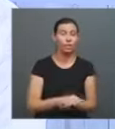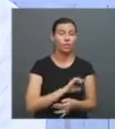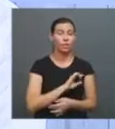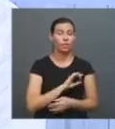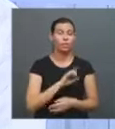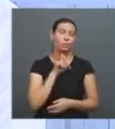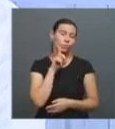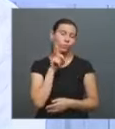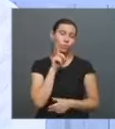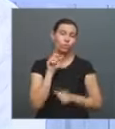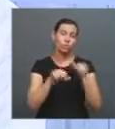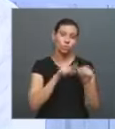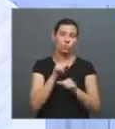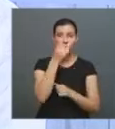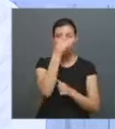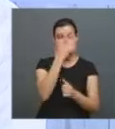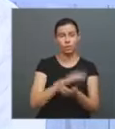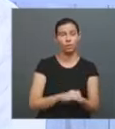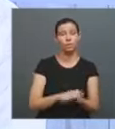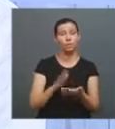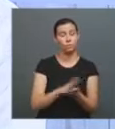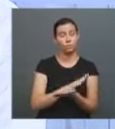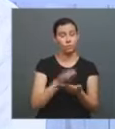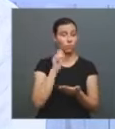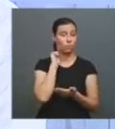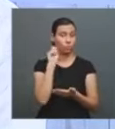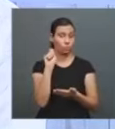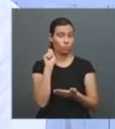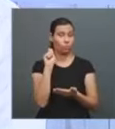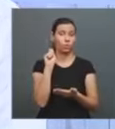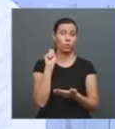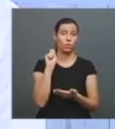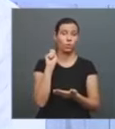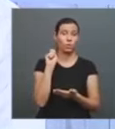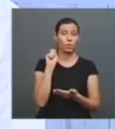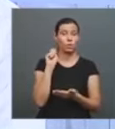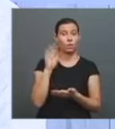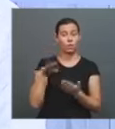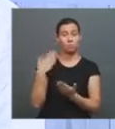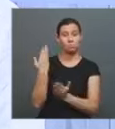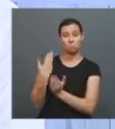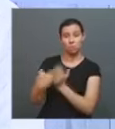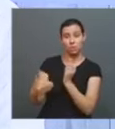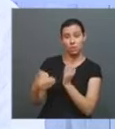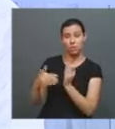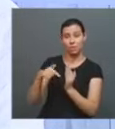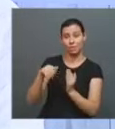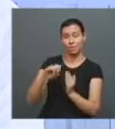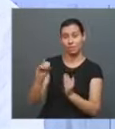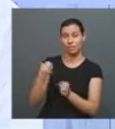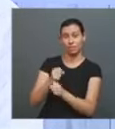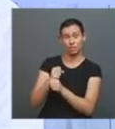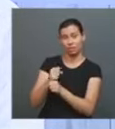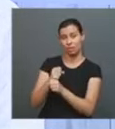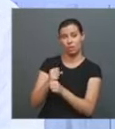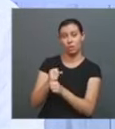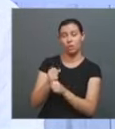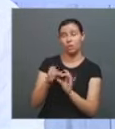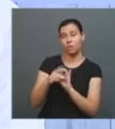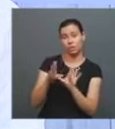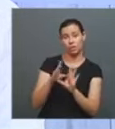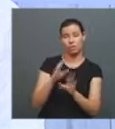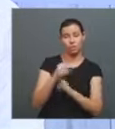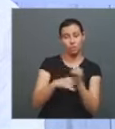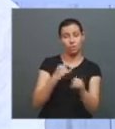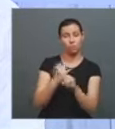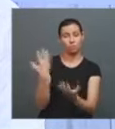obras de autores que já perderam o direito autoral, né? Com mais de 70 anos, estão todas disponíveis na internet.